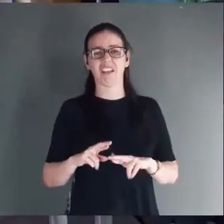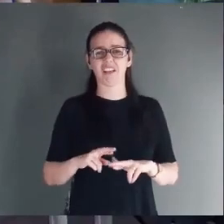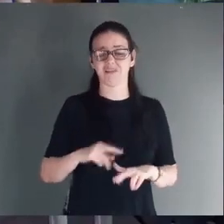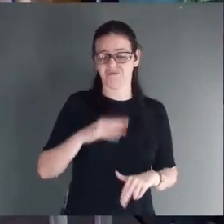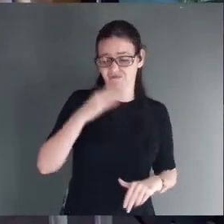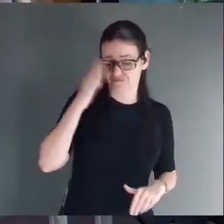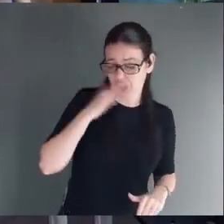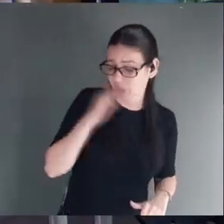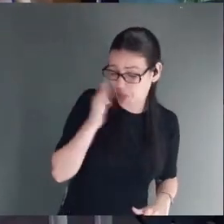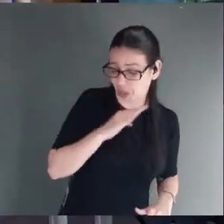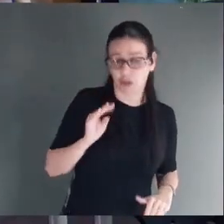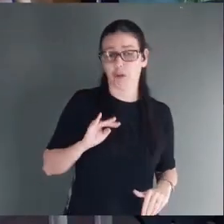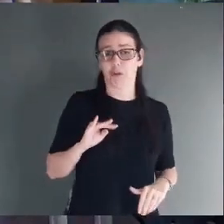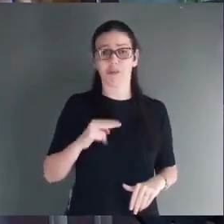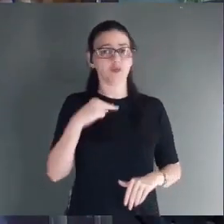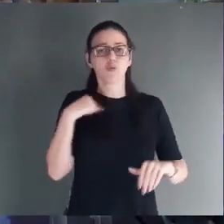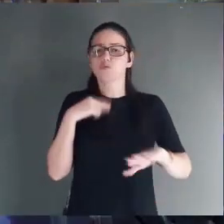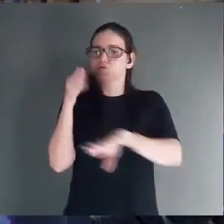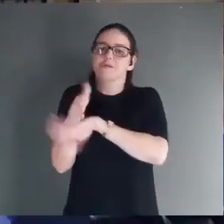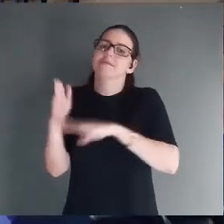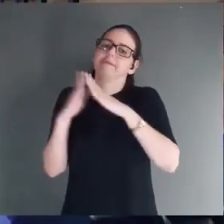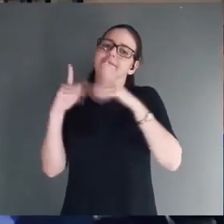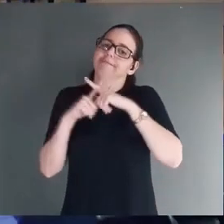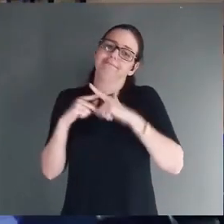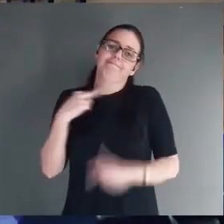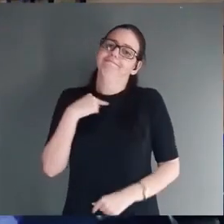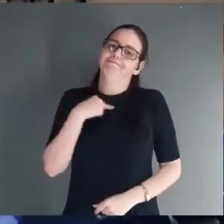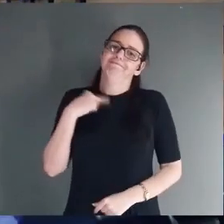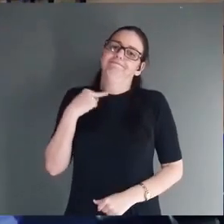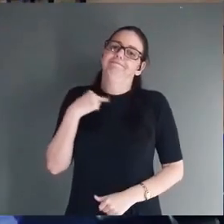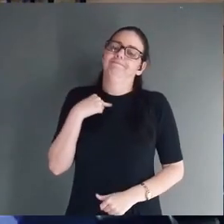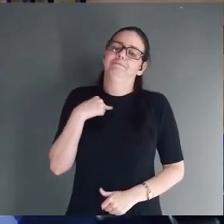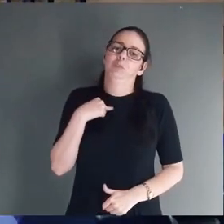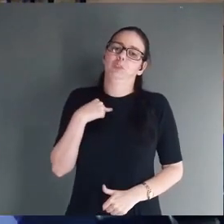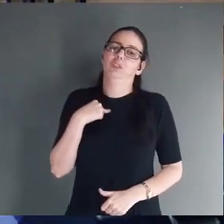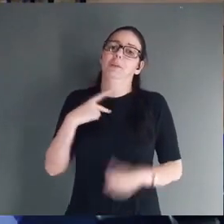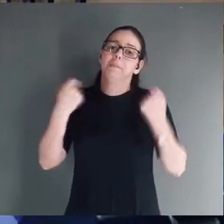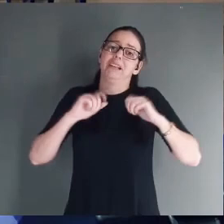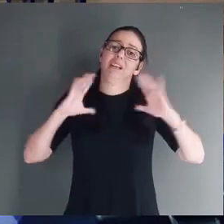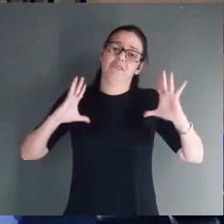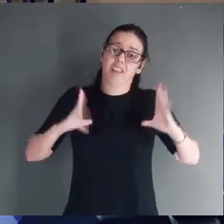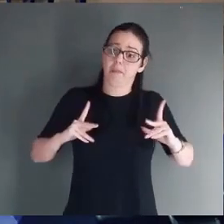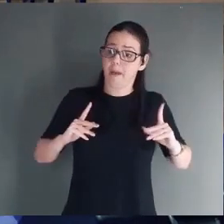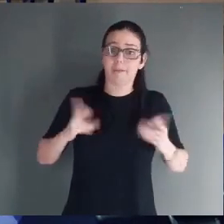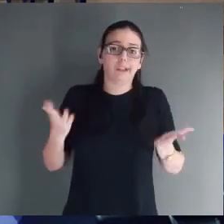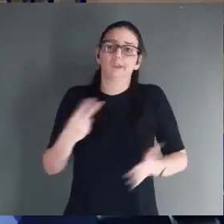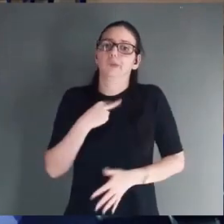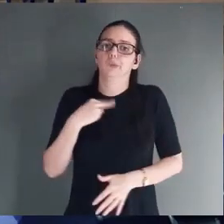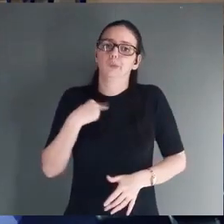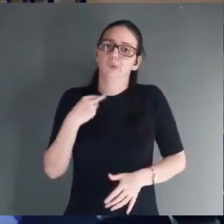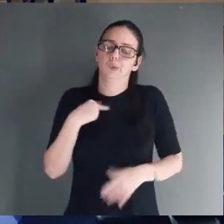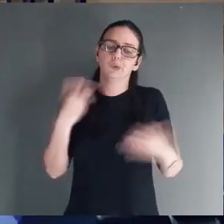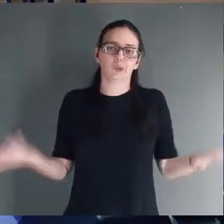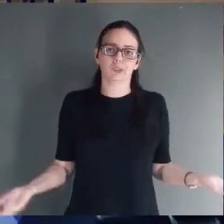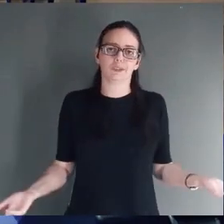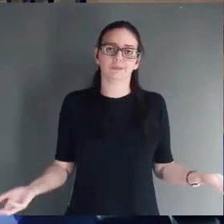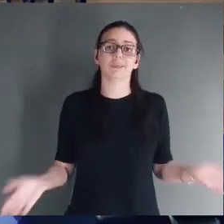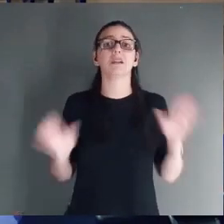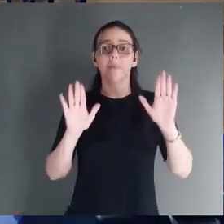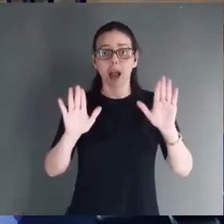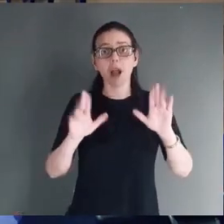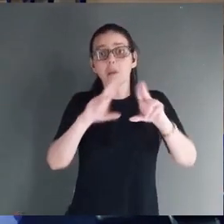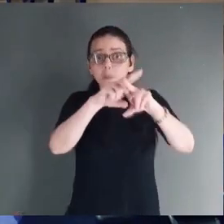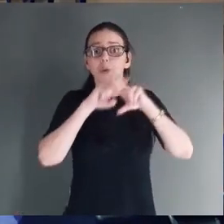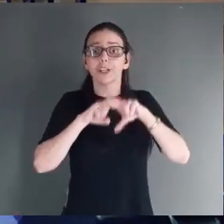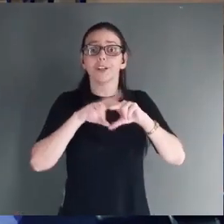acesso ao templo. De modo que, eles não poderiam ser purificados. Então, mas foi justamente, para esses